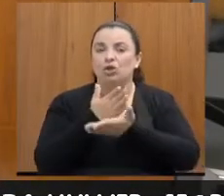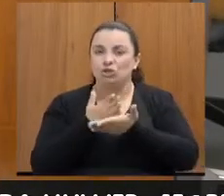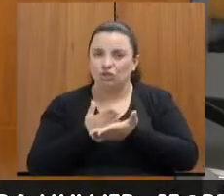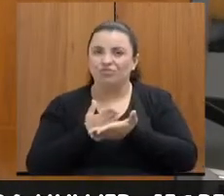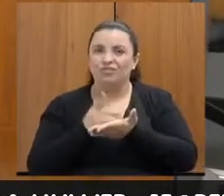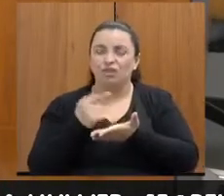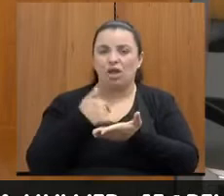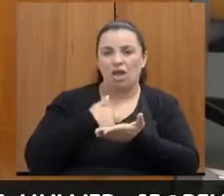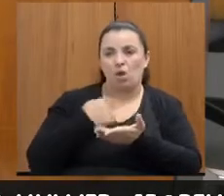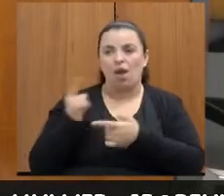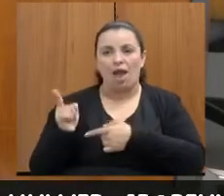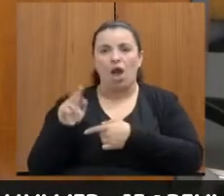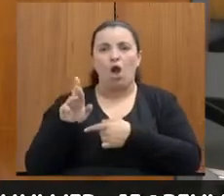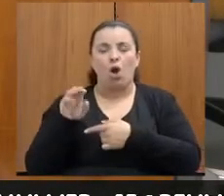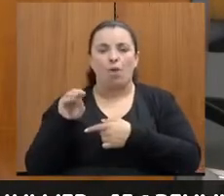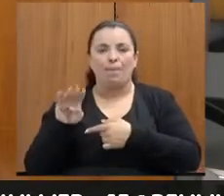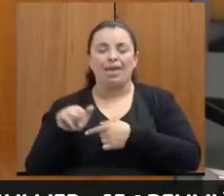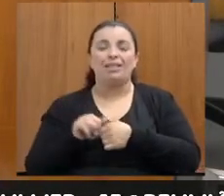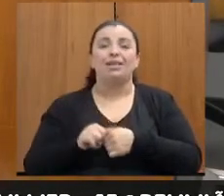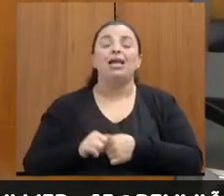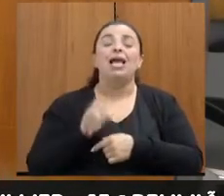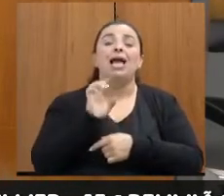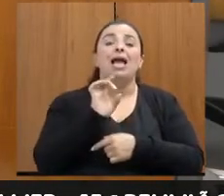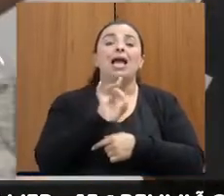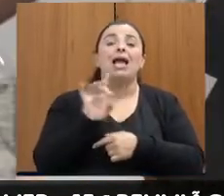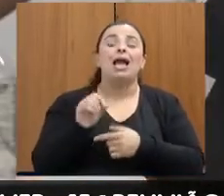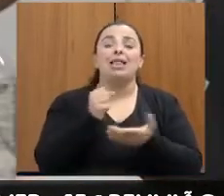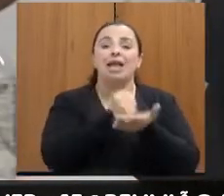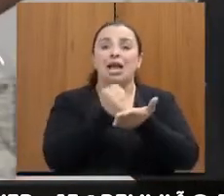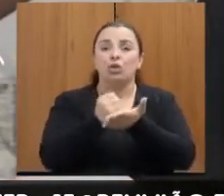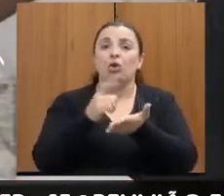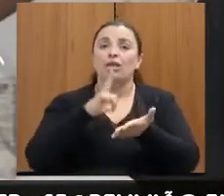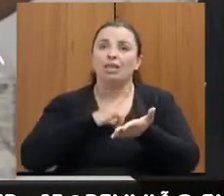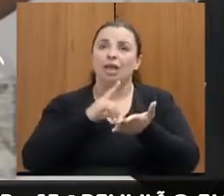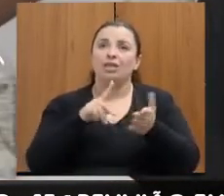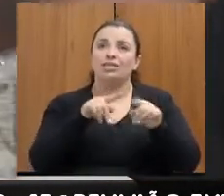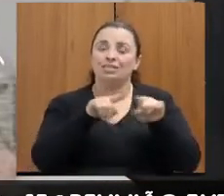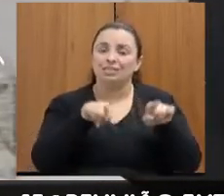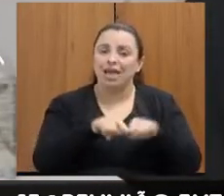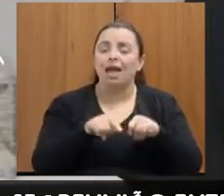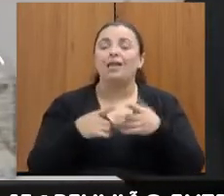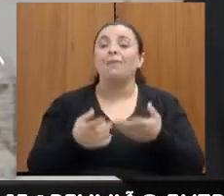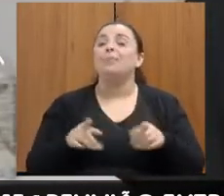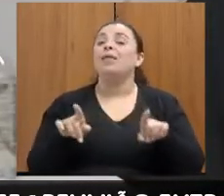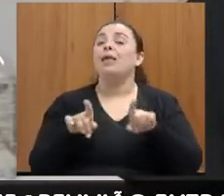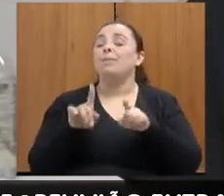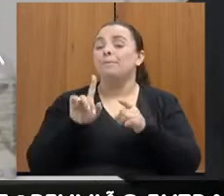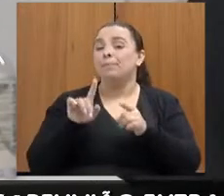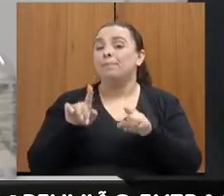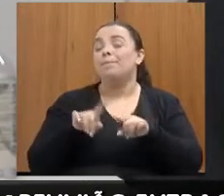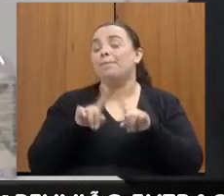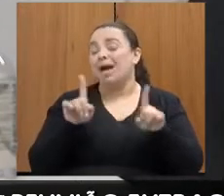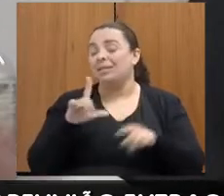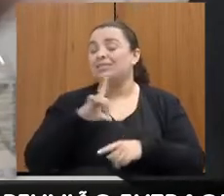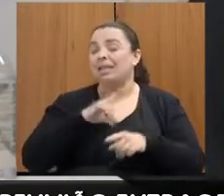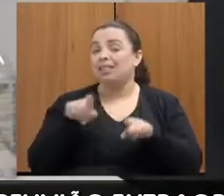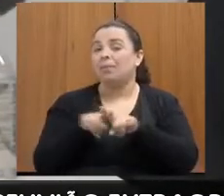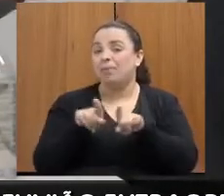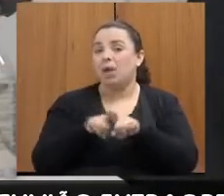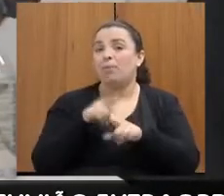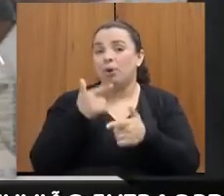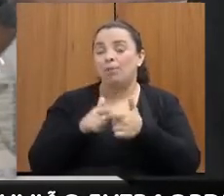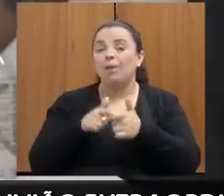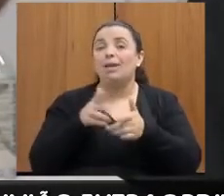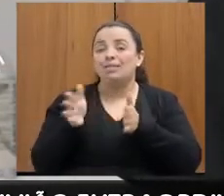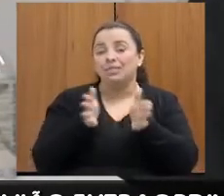Cada cartório tem sua sala, cada delegado tem sua sala. Hoje, a gente também tem o problema da acessibilidade, que é uma questão um pouco complexa, mas que também